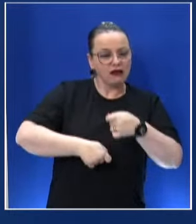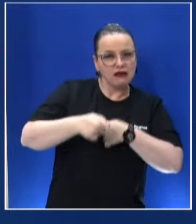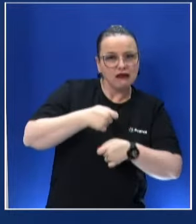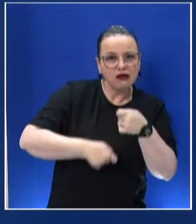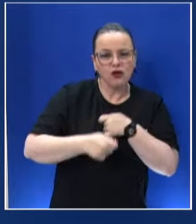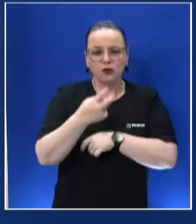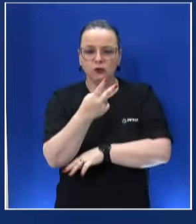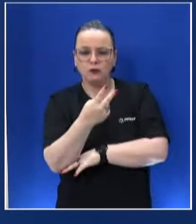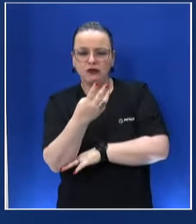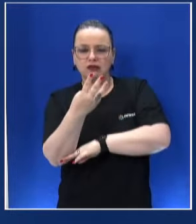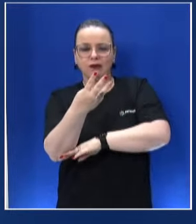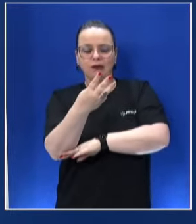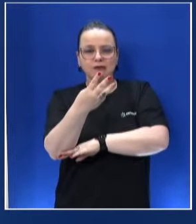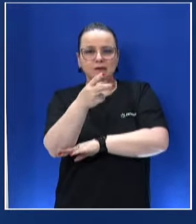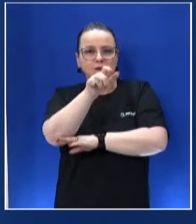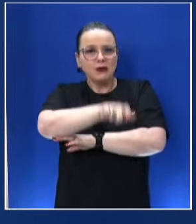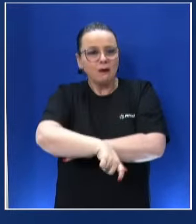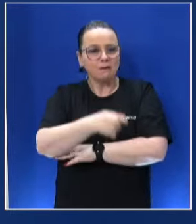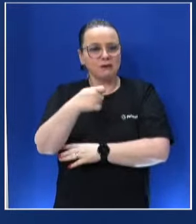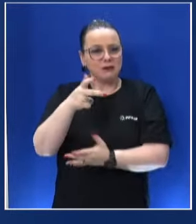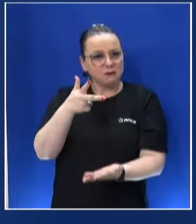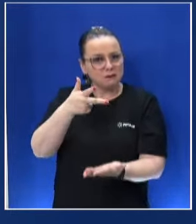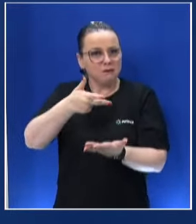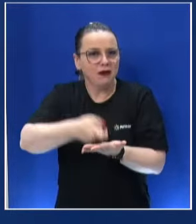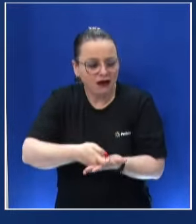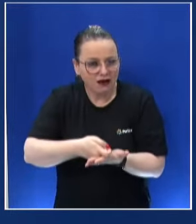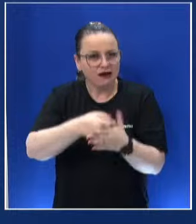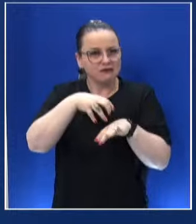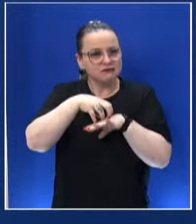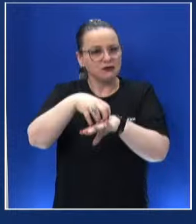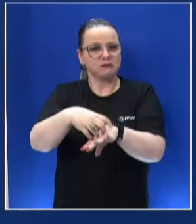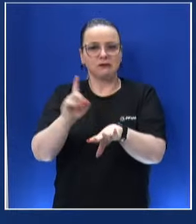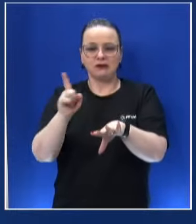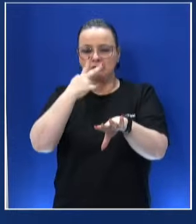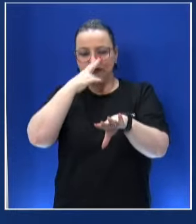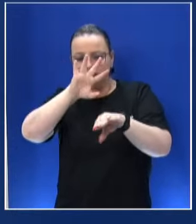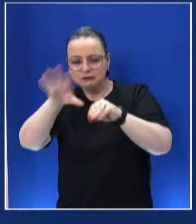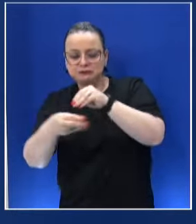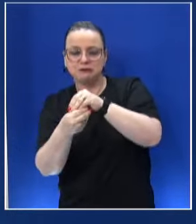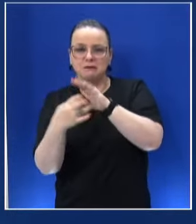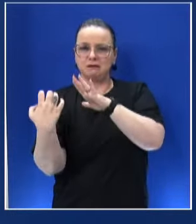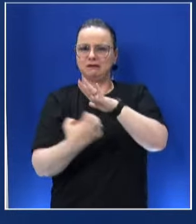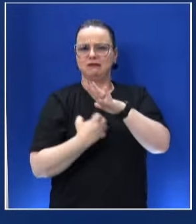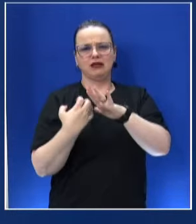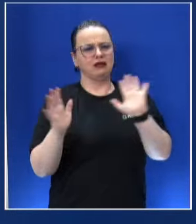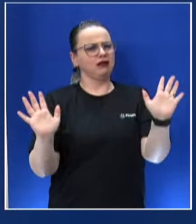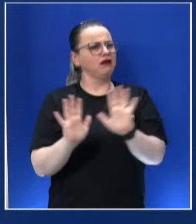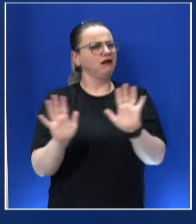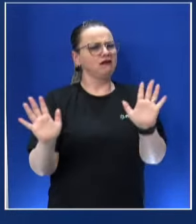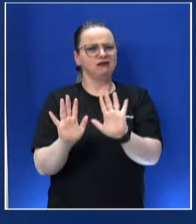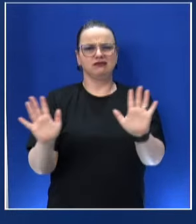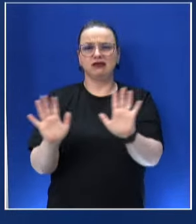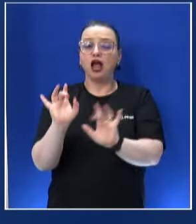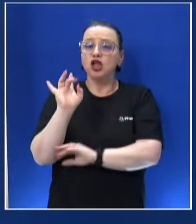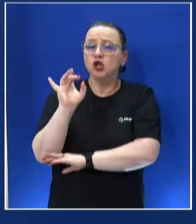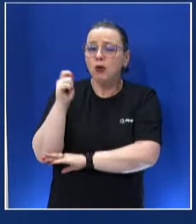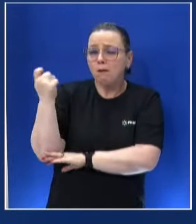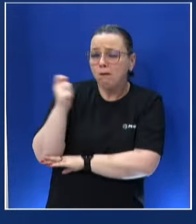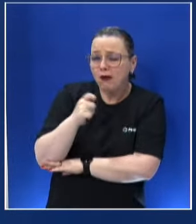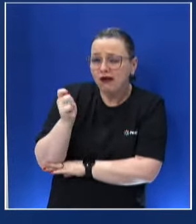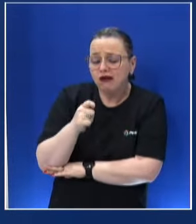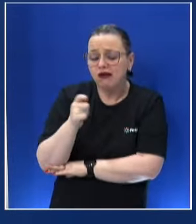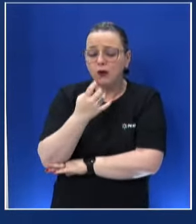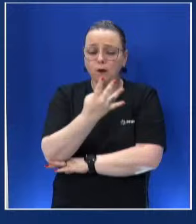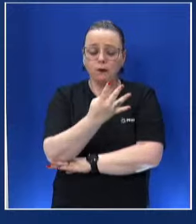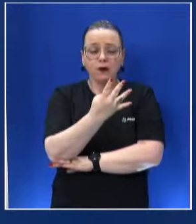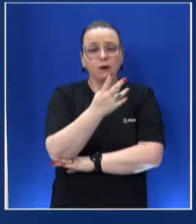três pessoas que têm que bancar a passagem. Então, eu não estou botando dinheiro para empresário. Só foi possível ter a passagem de